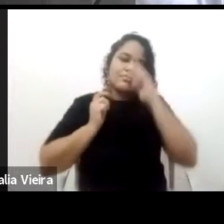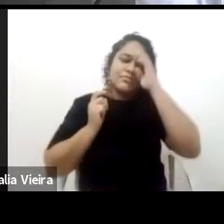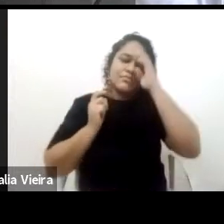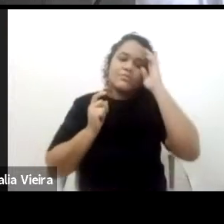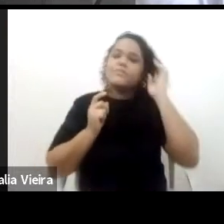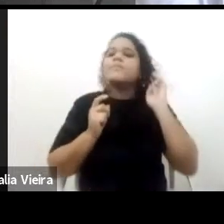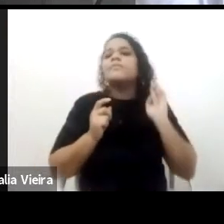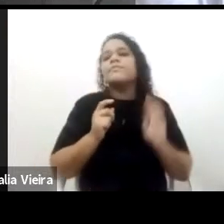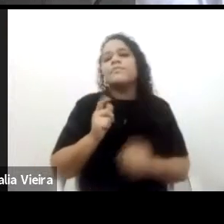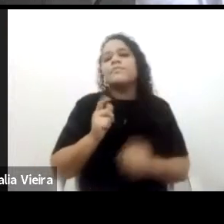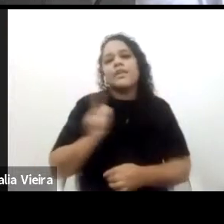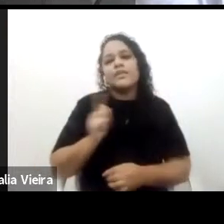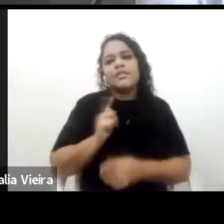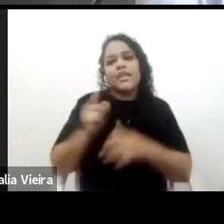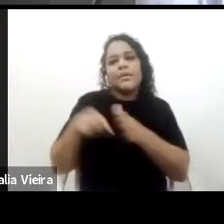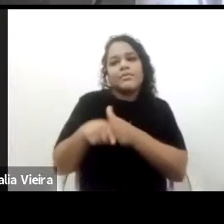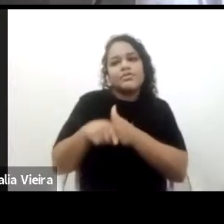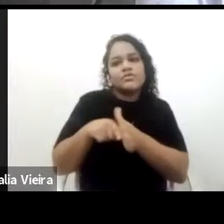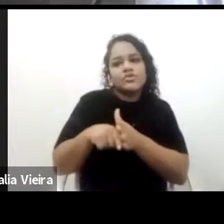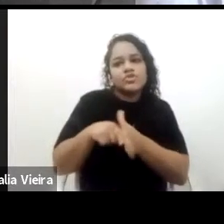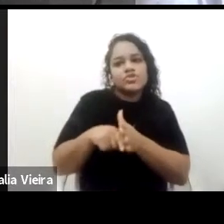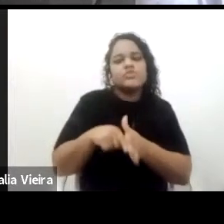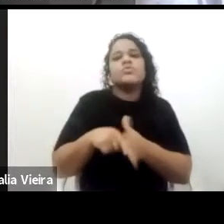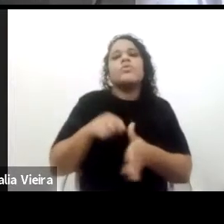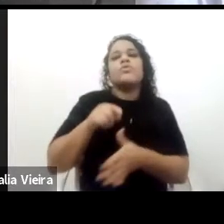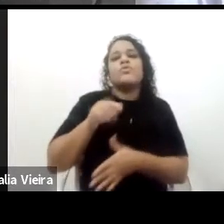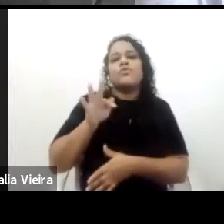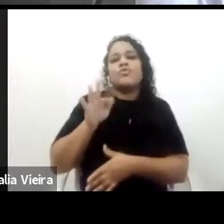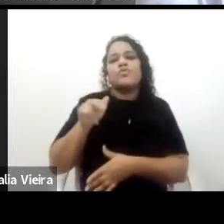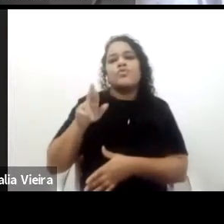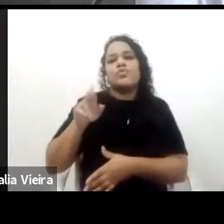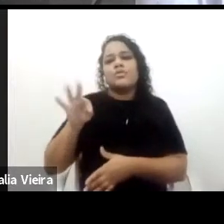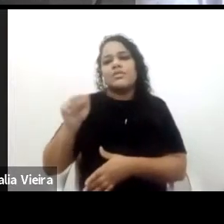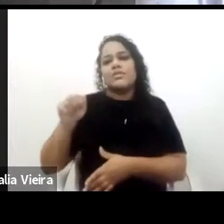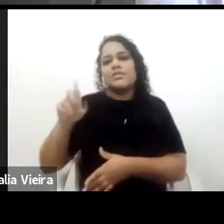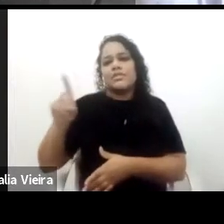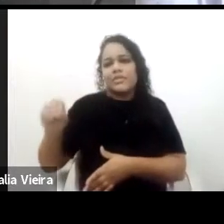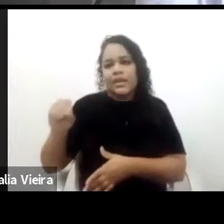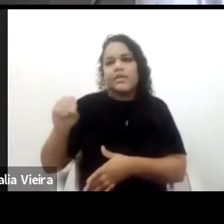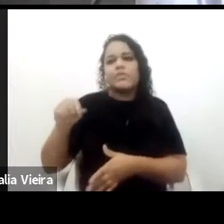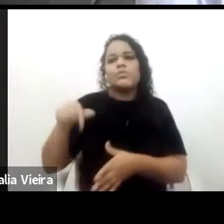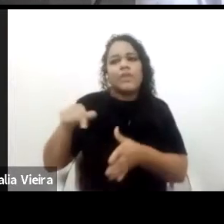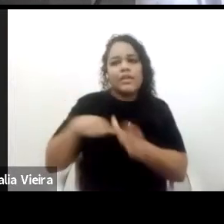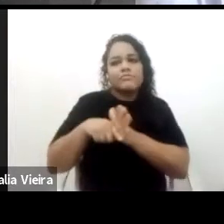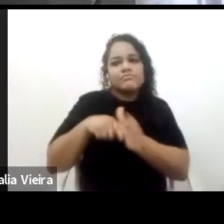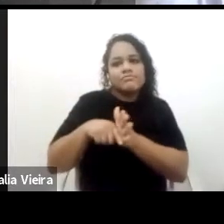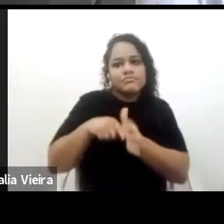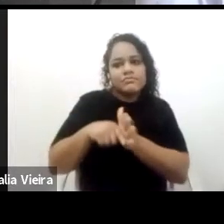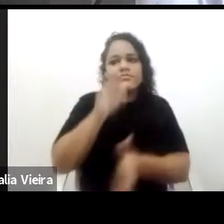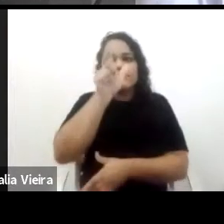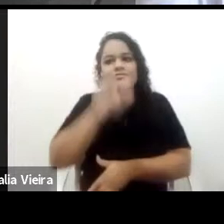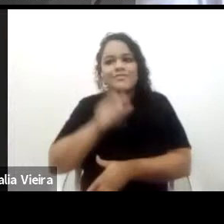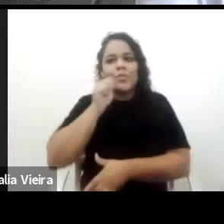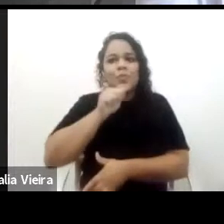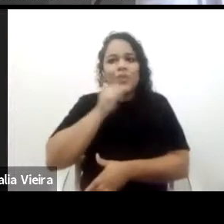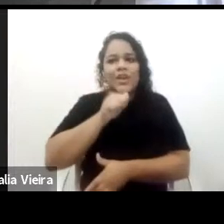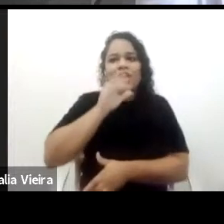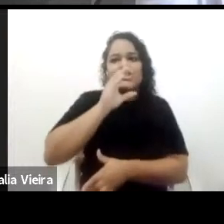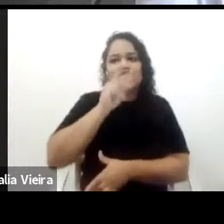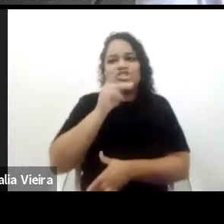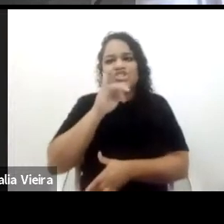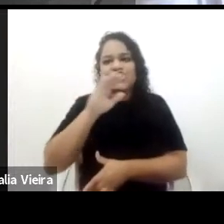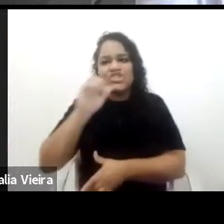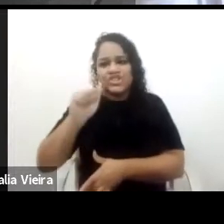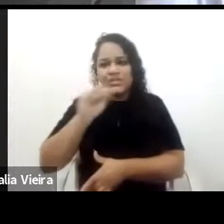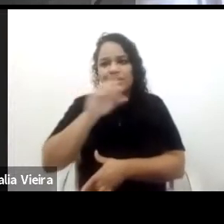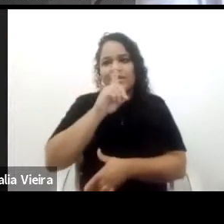Juna Furtado, por exemplo, sobre os descendentes da Juna, desculpa, da Chica da Silva, e que a gente sabe que o filho dela,